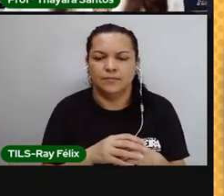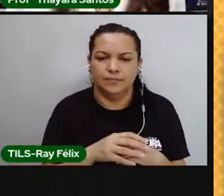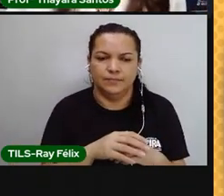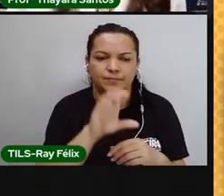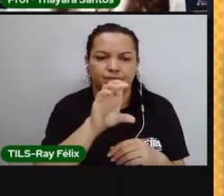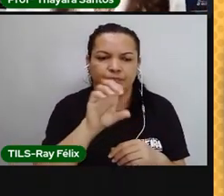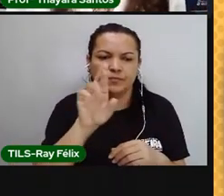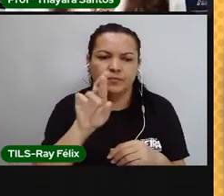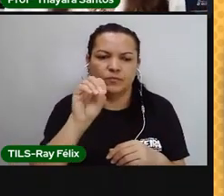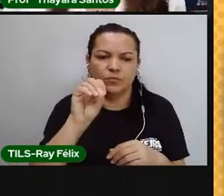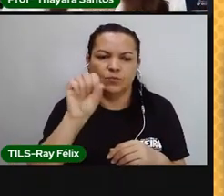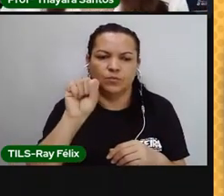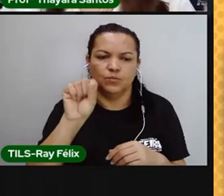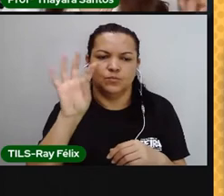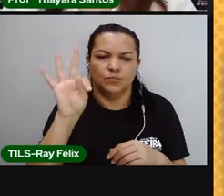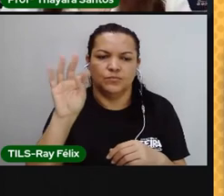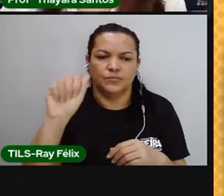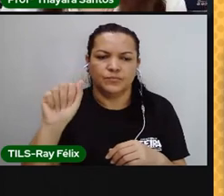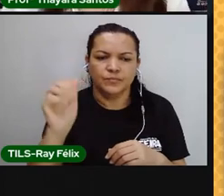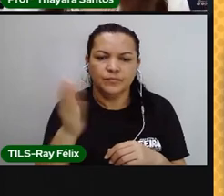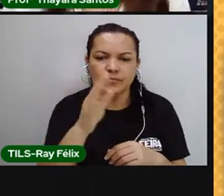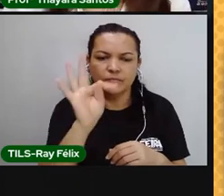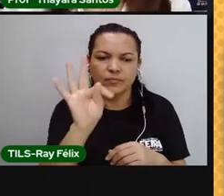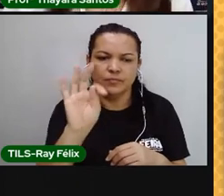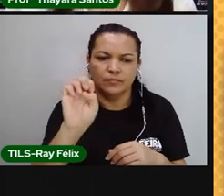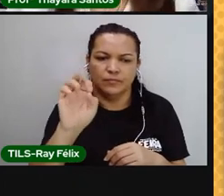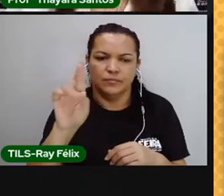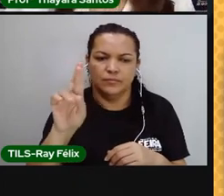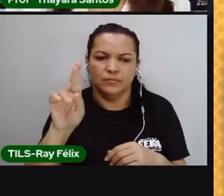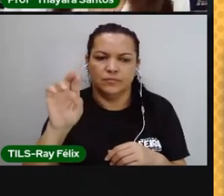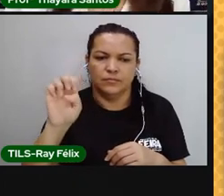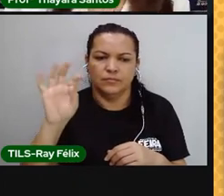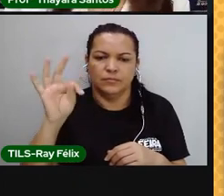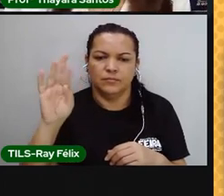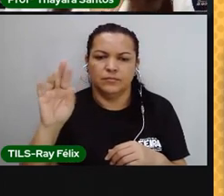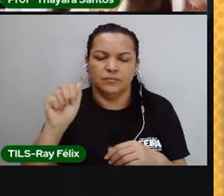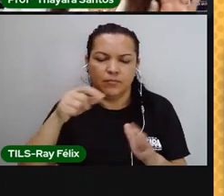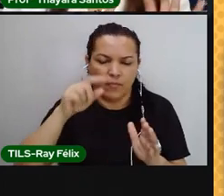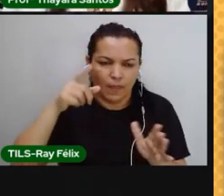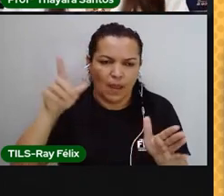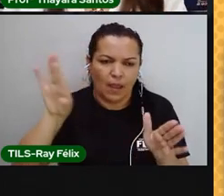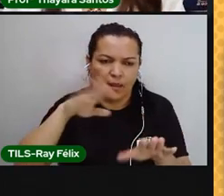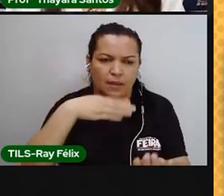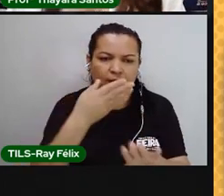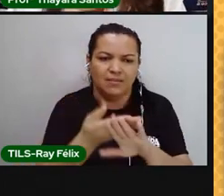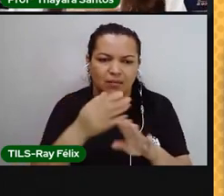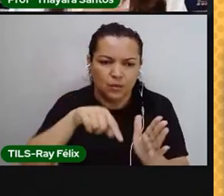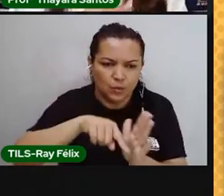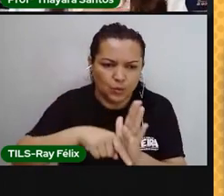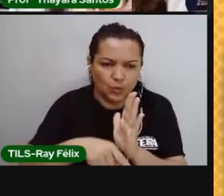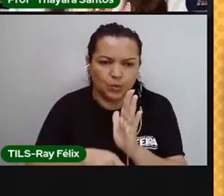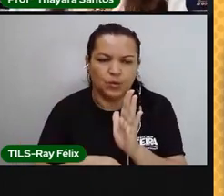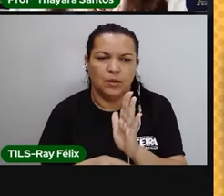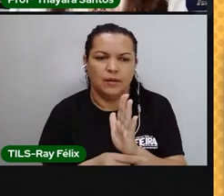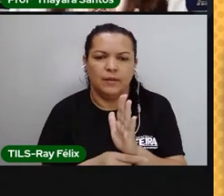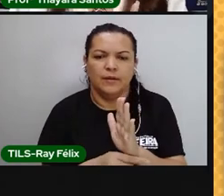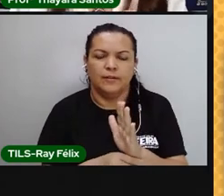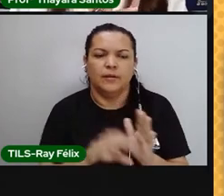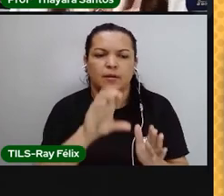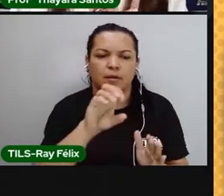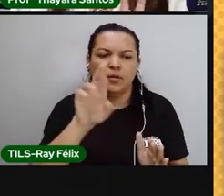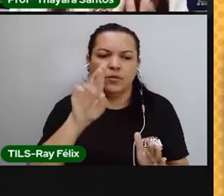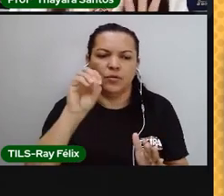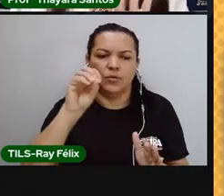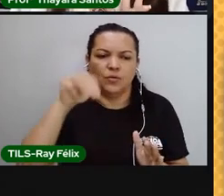terrestre, que é essa que a gente pisa. Até o núcleo que está lá, bem profundo. Então, juntando crosta terrestre,